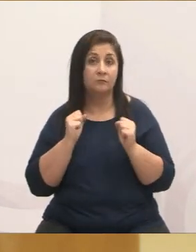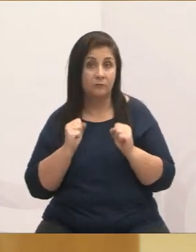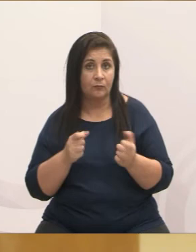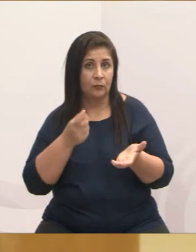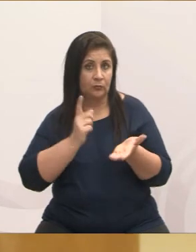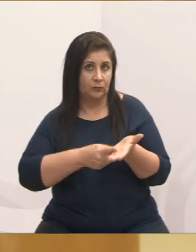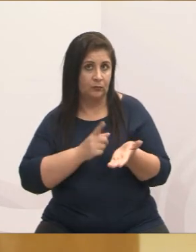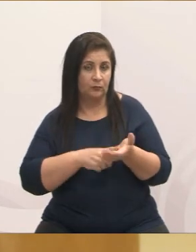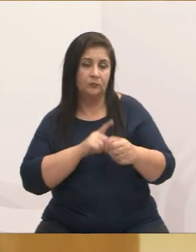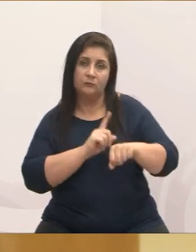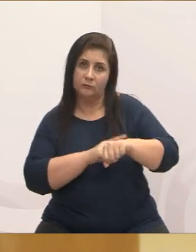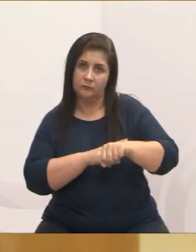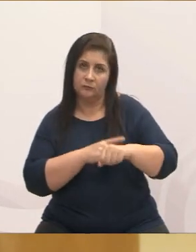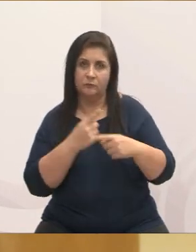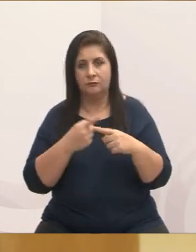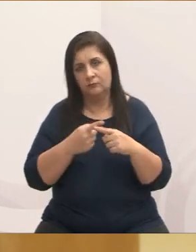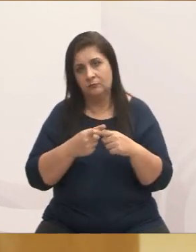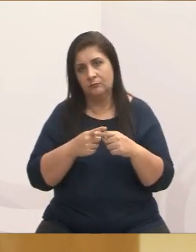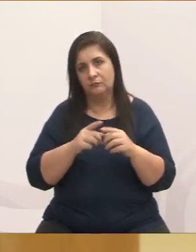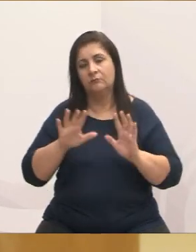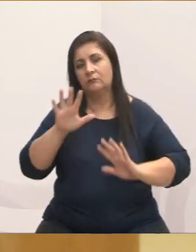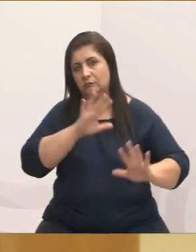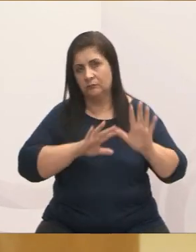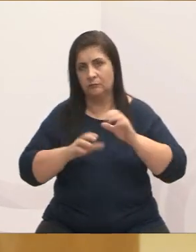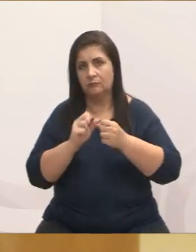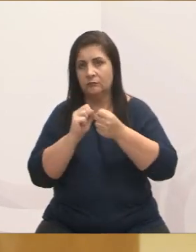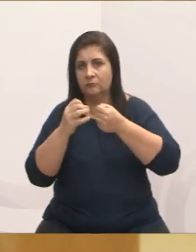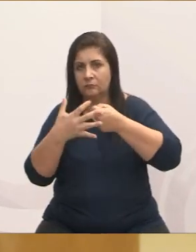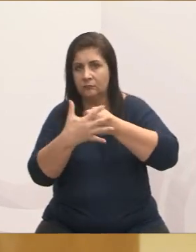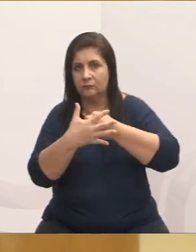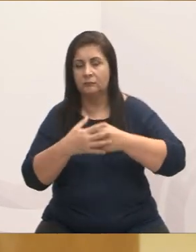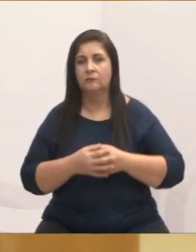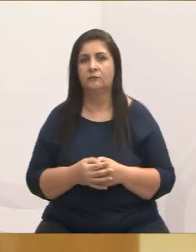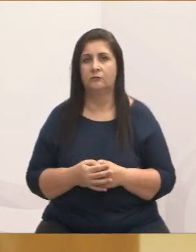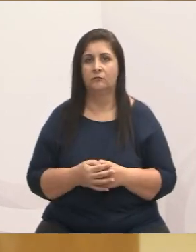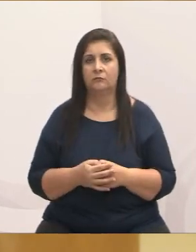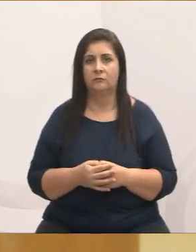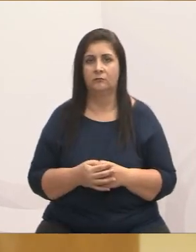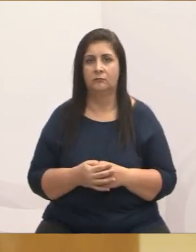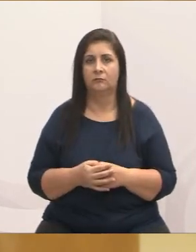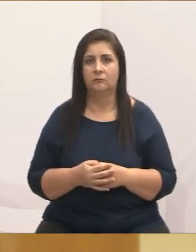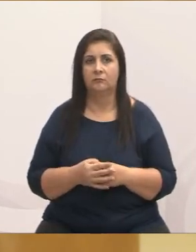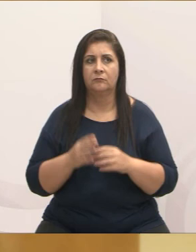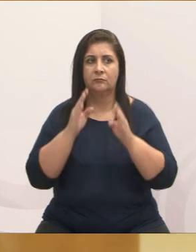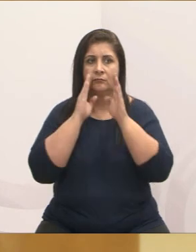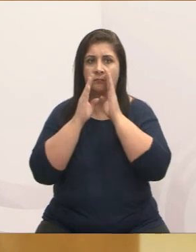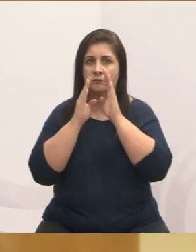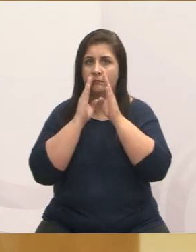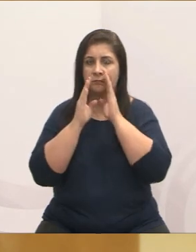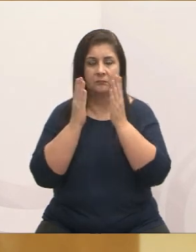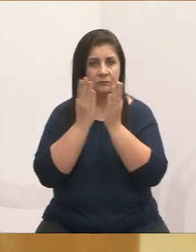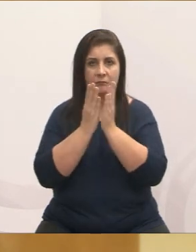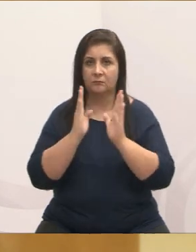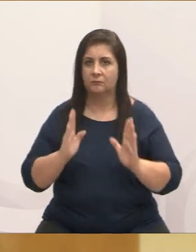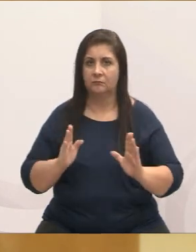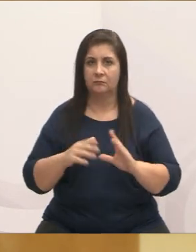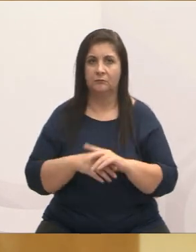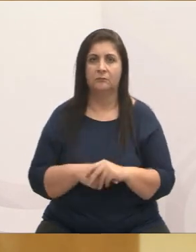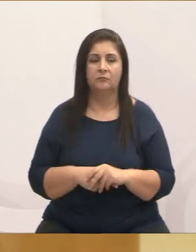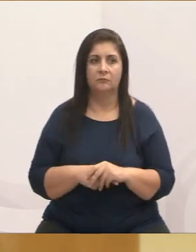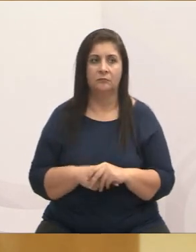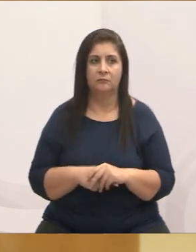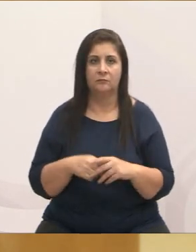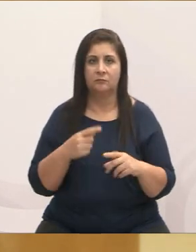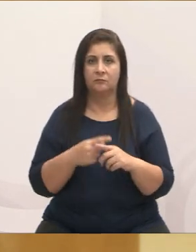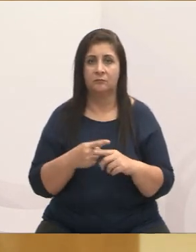pessoalmente, justamente por causa do Covid. não estou mais respondendo Messenger. Tá dando muita confusão. Porque eu tenho